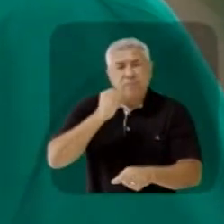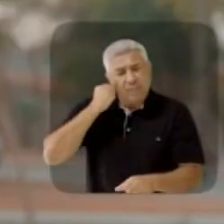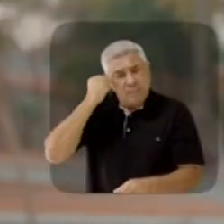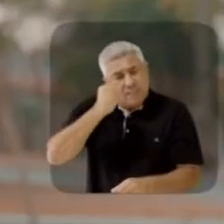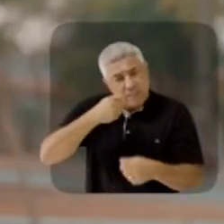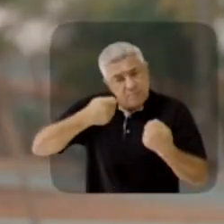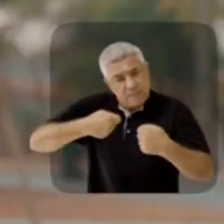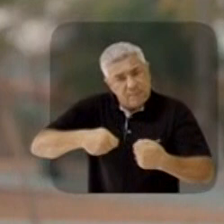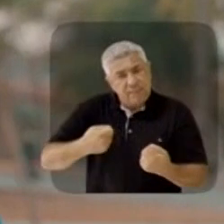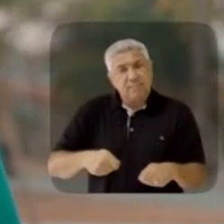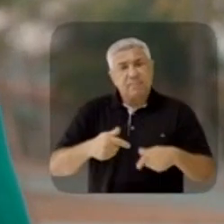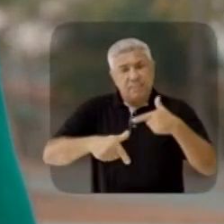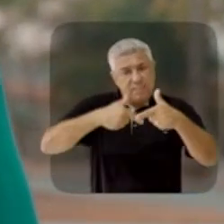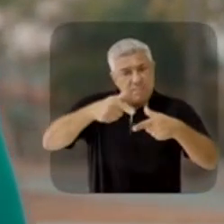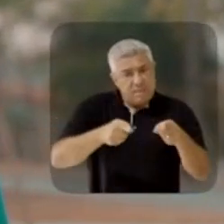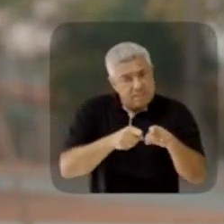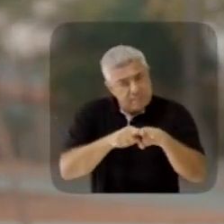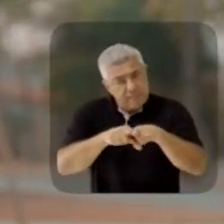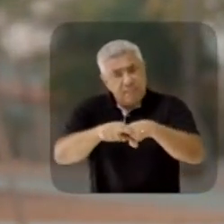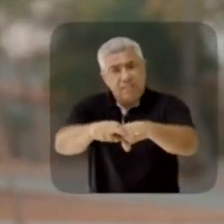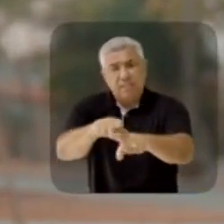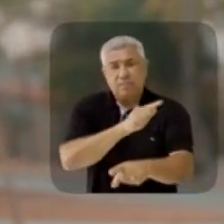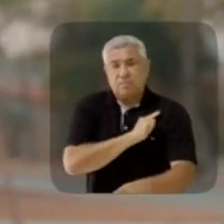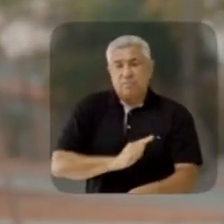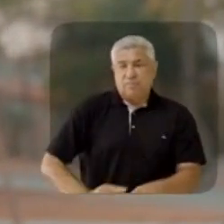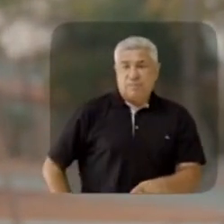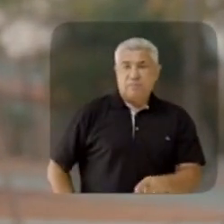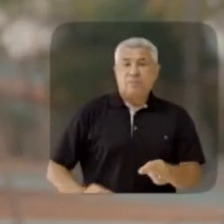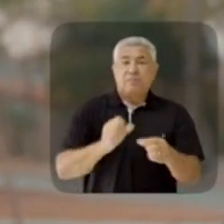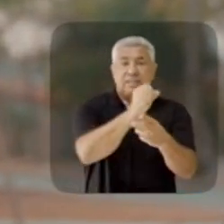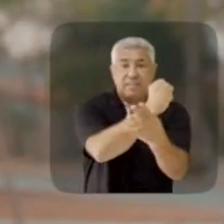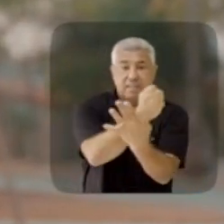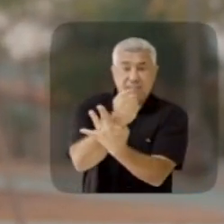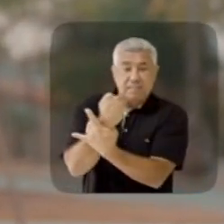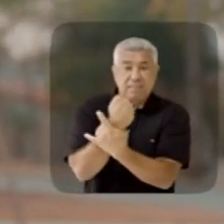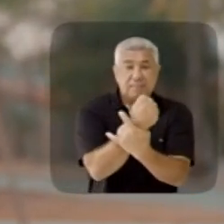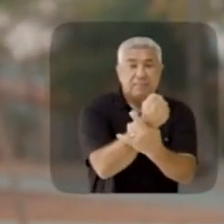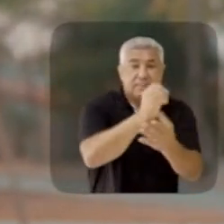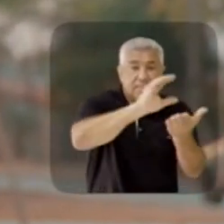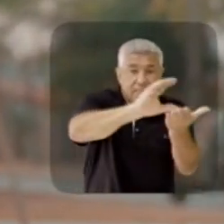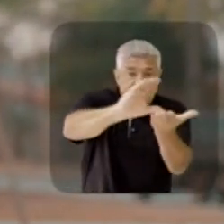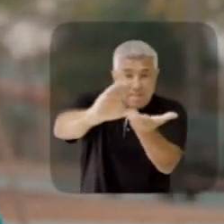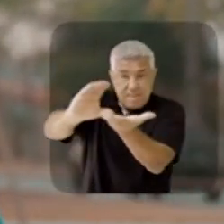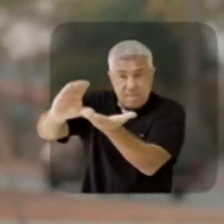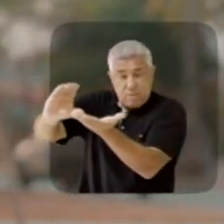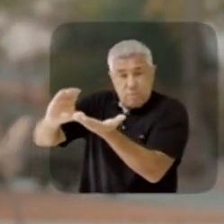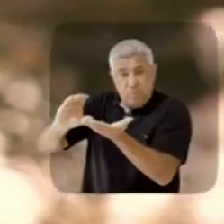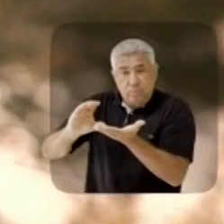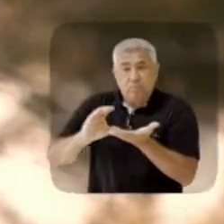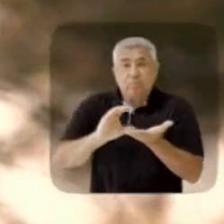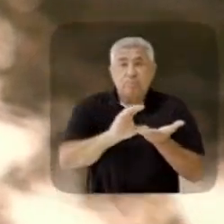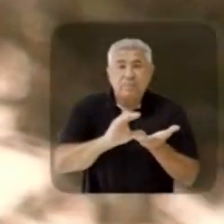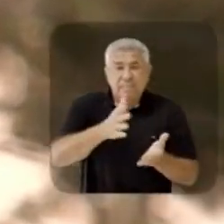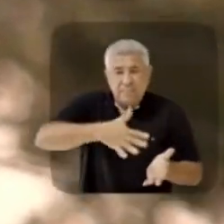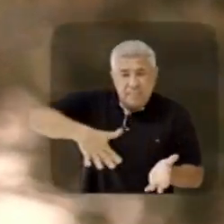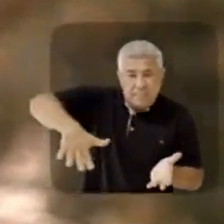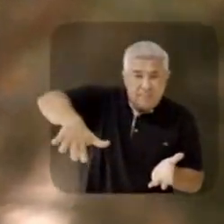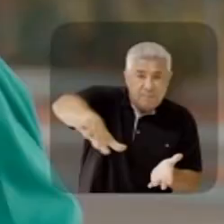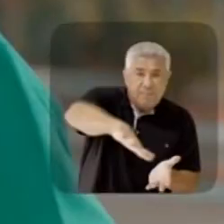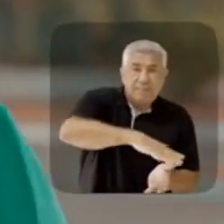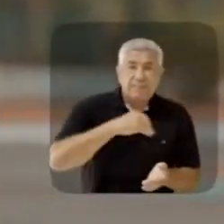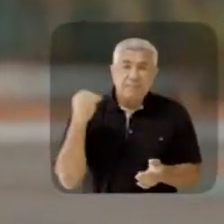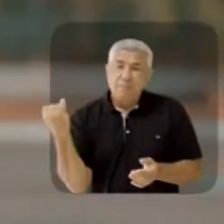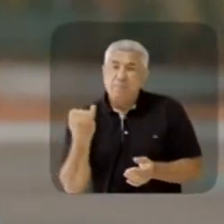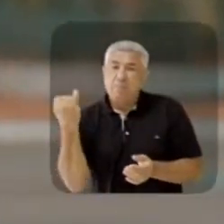trabalhar em parceria com o governo do Tocantins. E garantir recursos para áreas fundamentais e novas ações. Uma das áreas mais